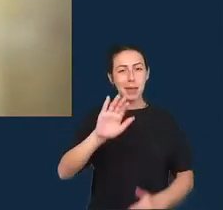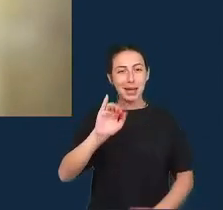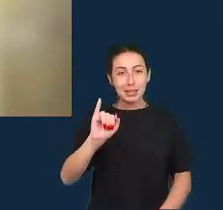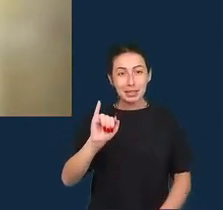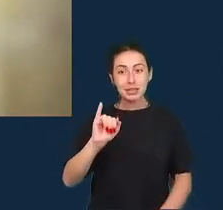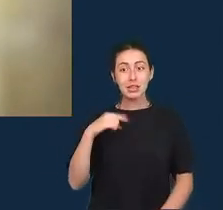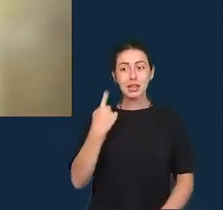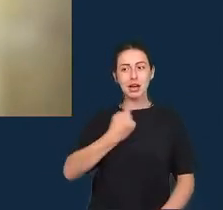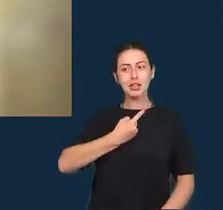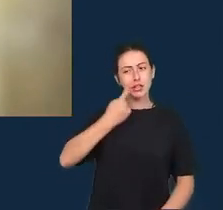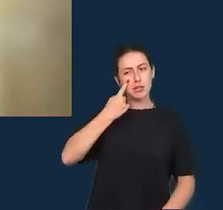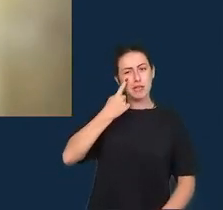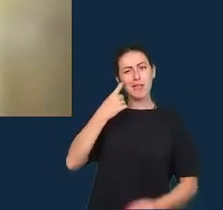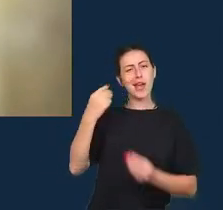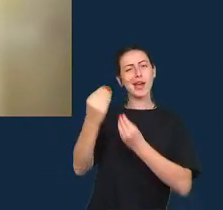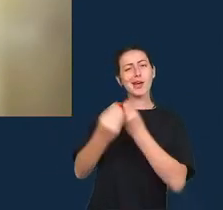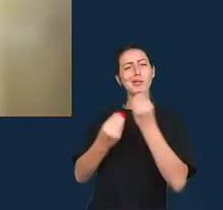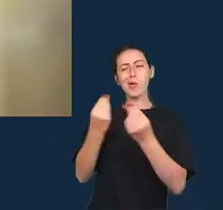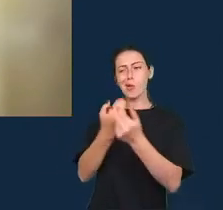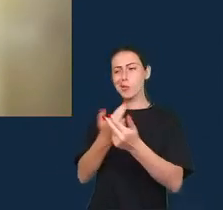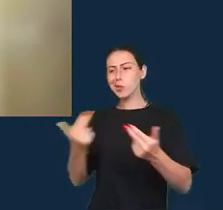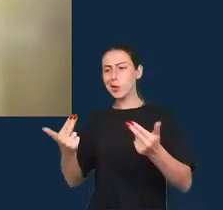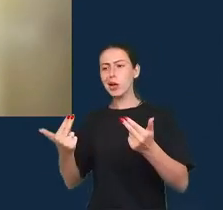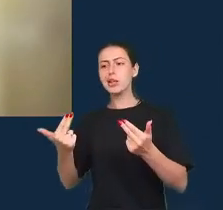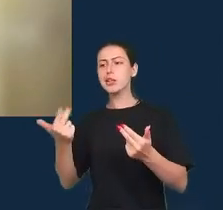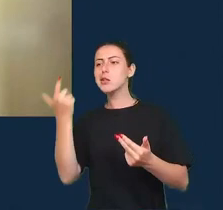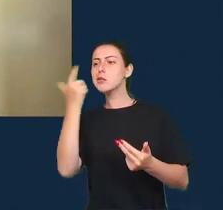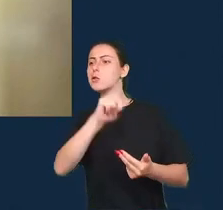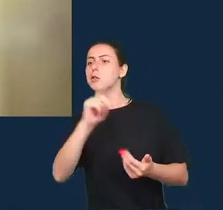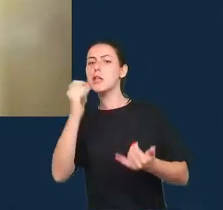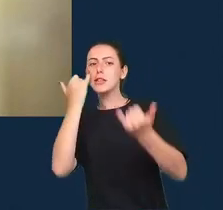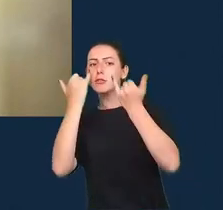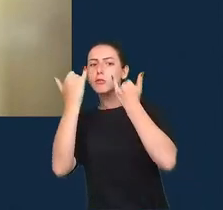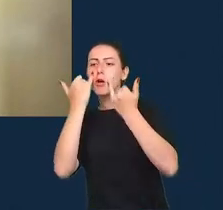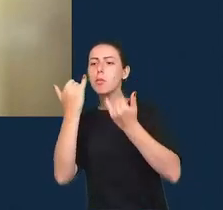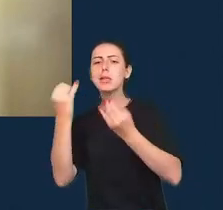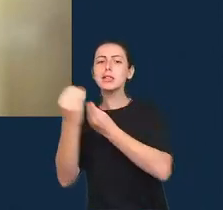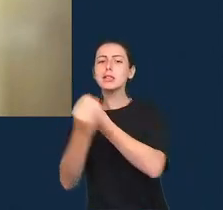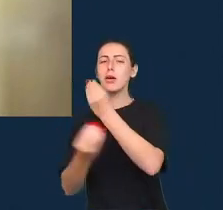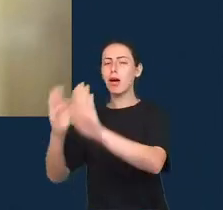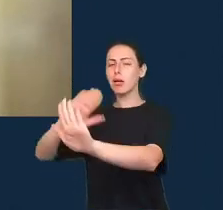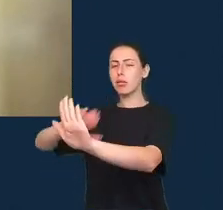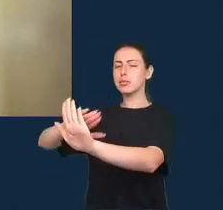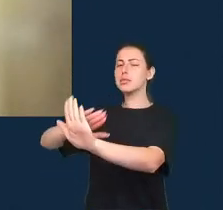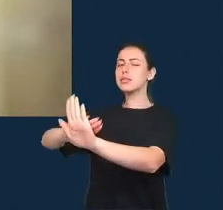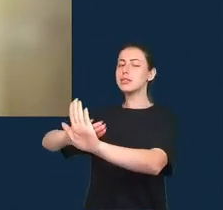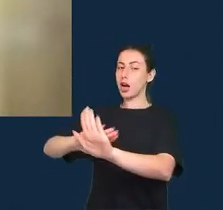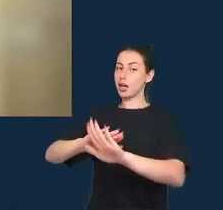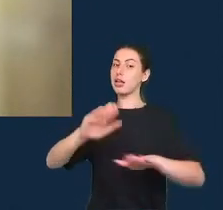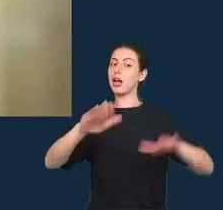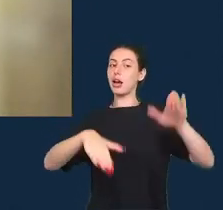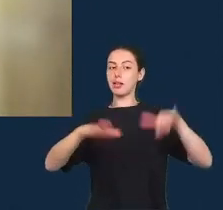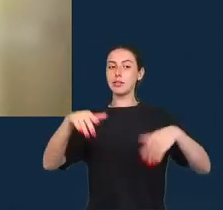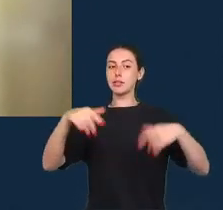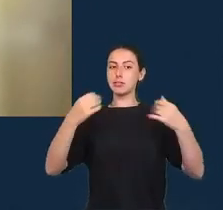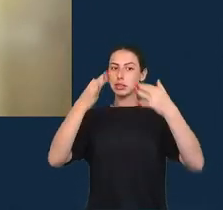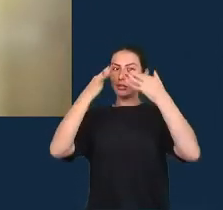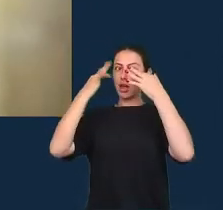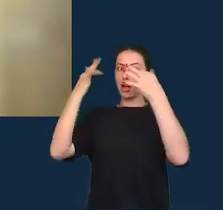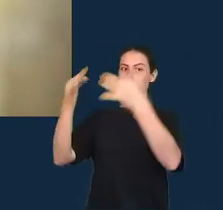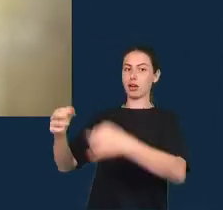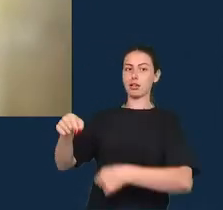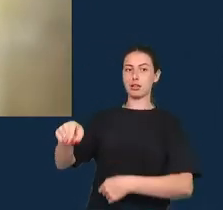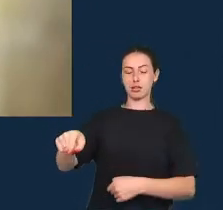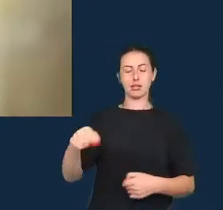dentro das quais os fatos são produzidos como parte da história mas só para dar uma ilustração como isso tem a ver com a